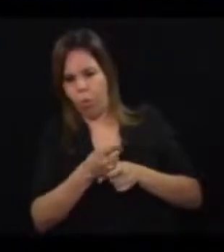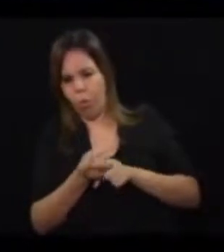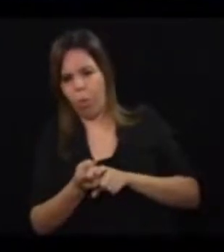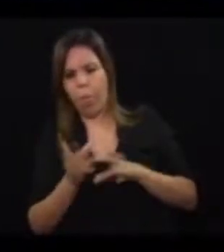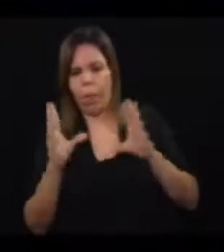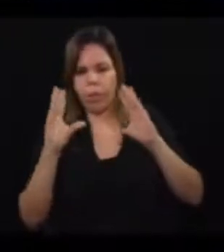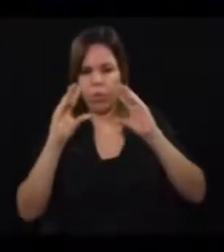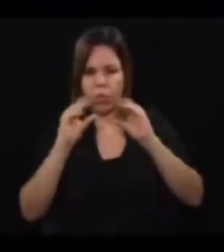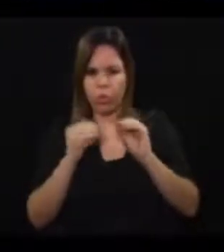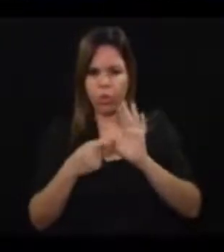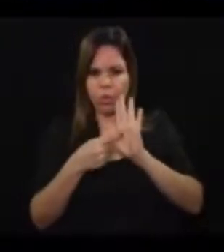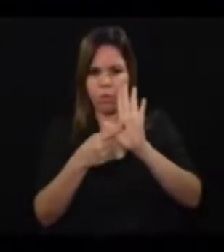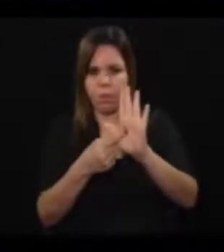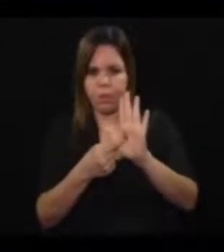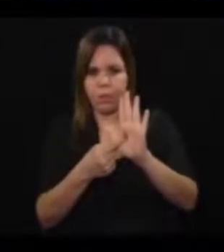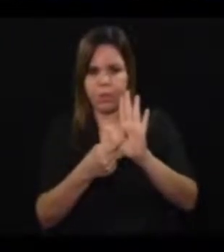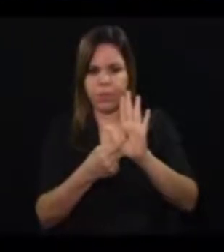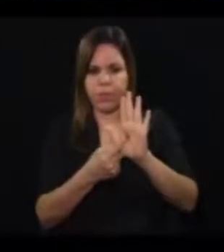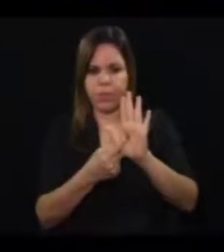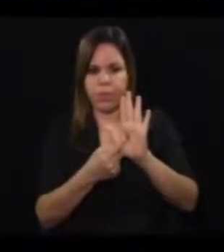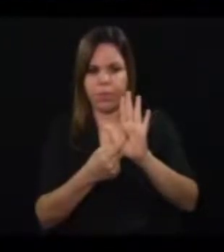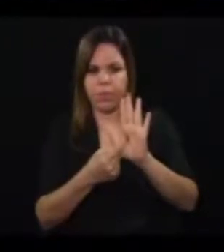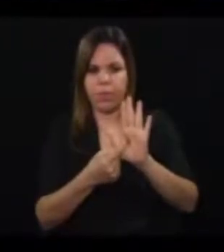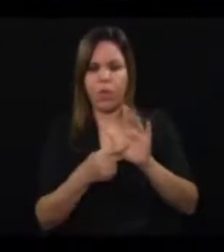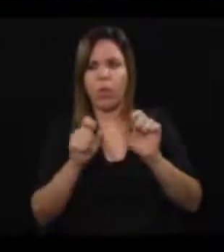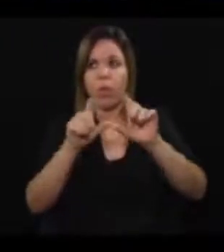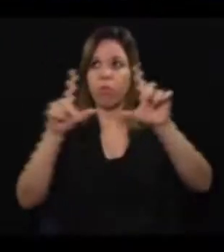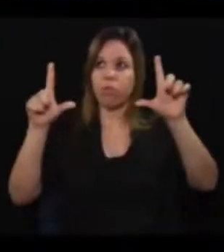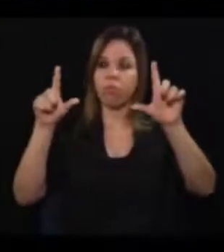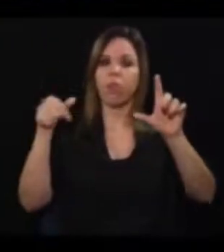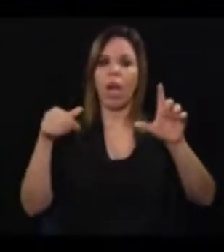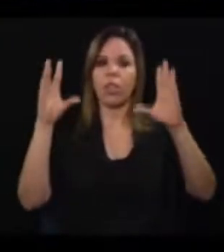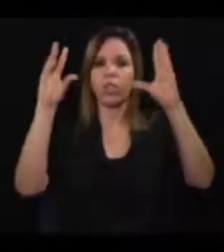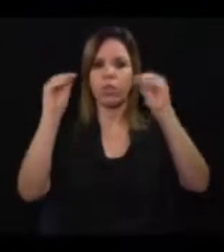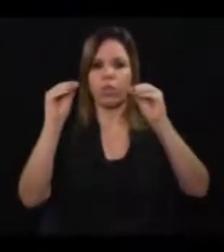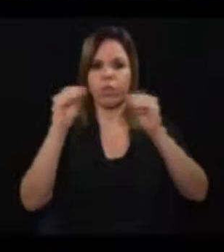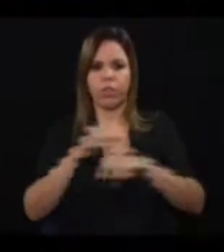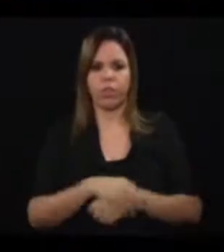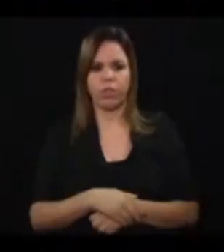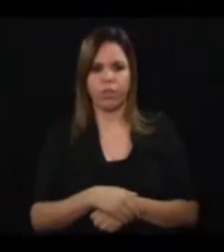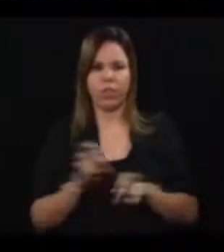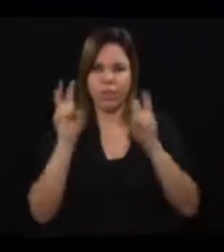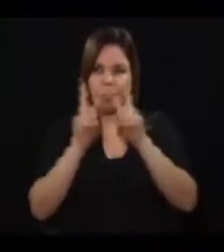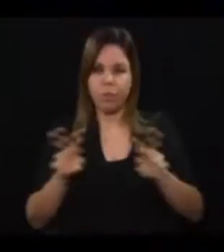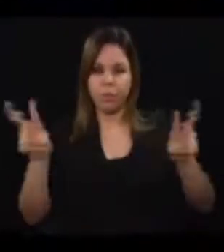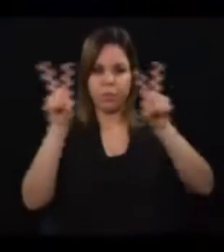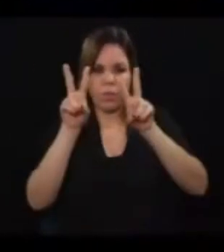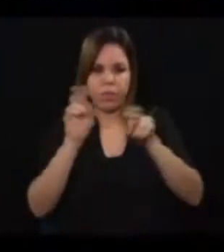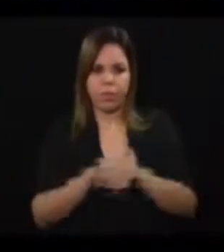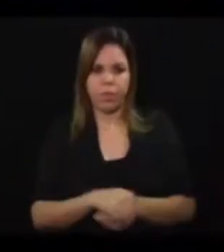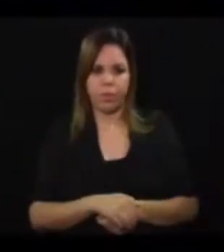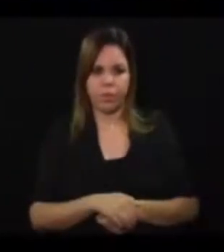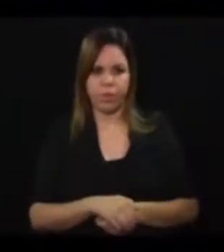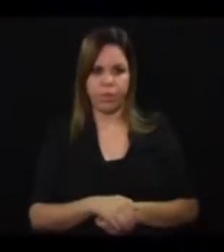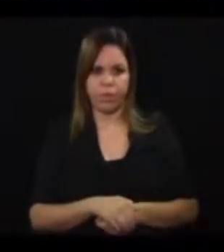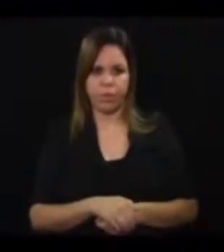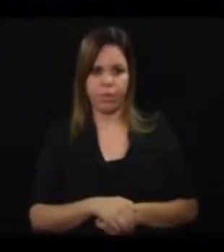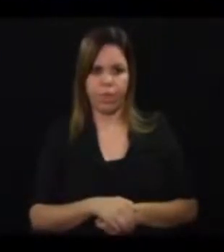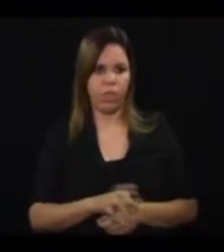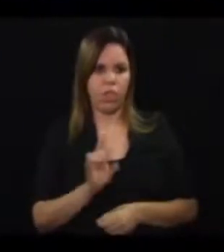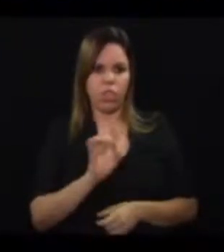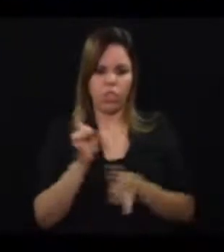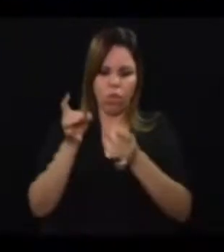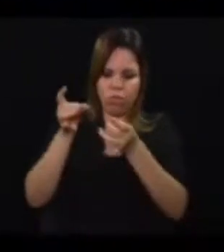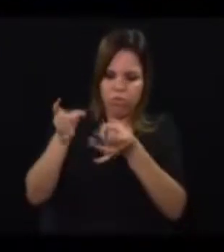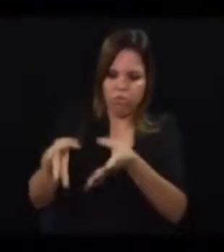identificação, principalmente para a noite, para que seja visualizado. E que ele não seja deixado